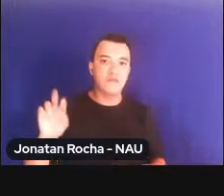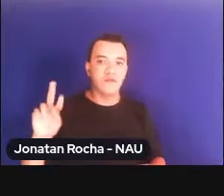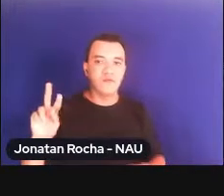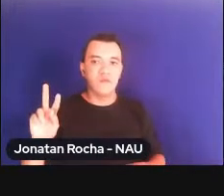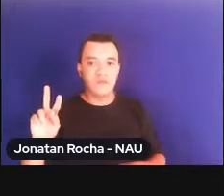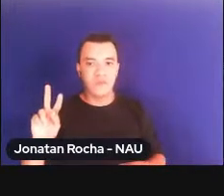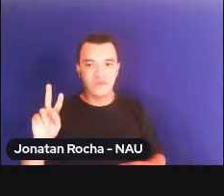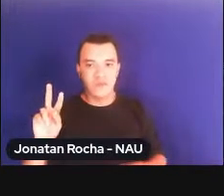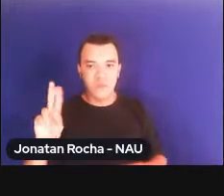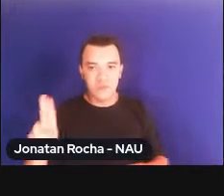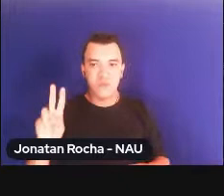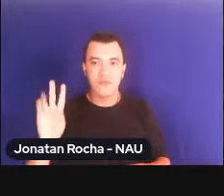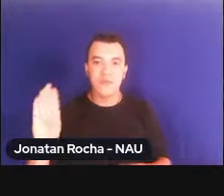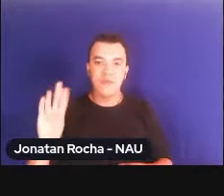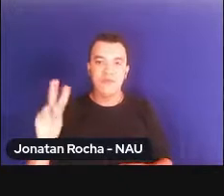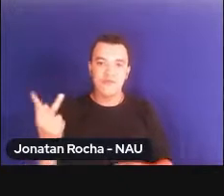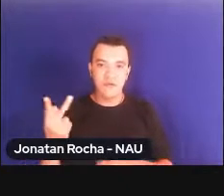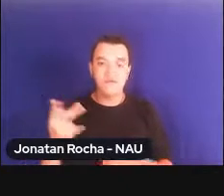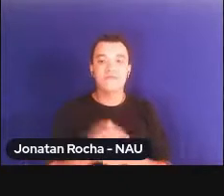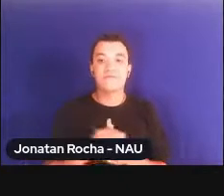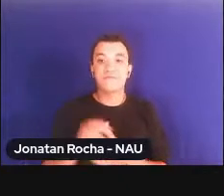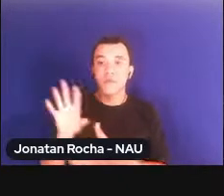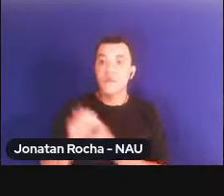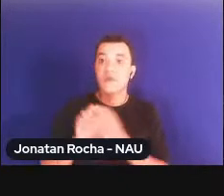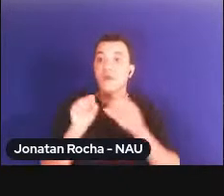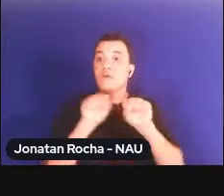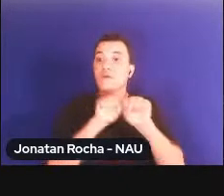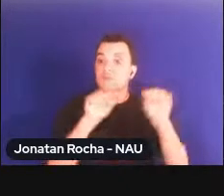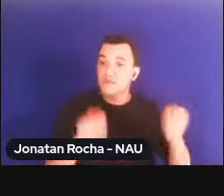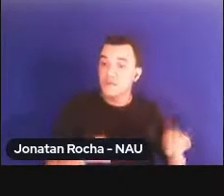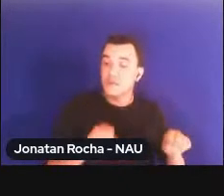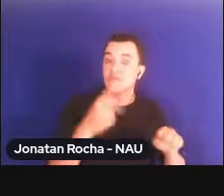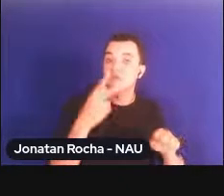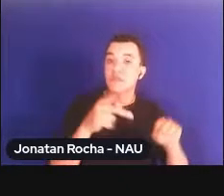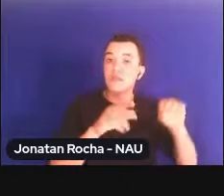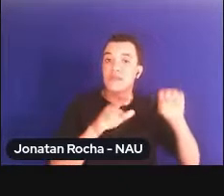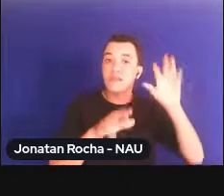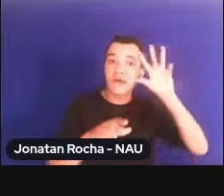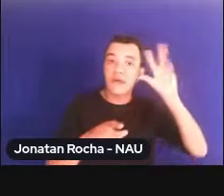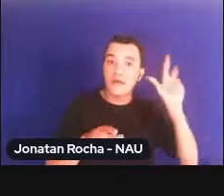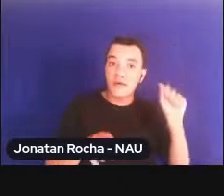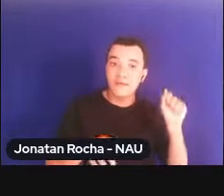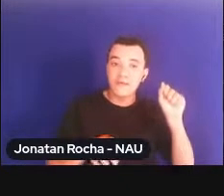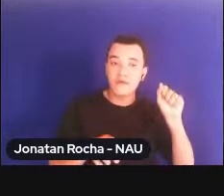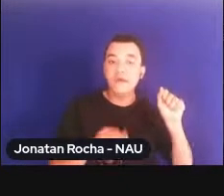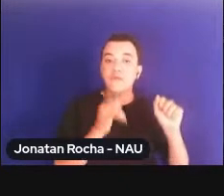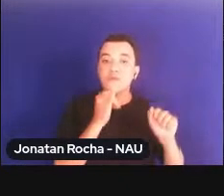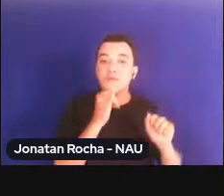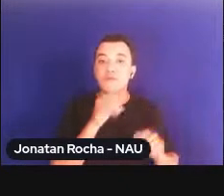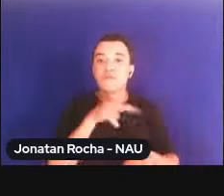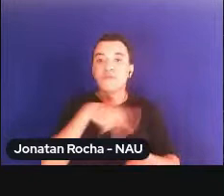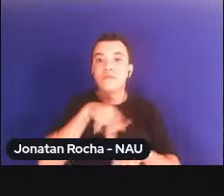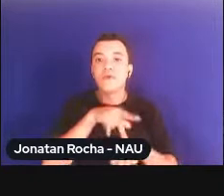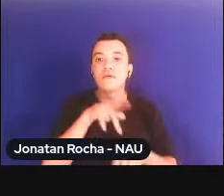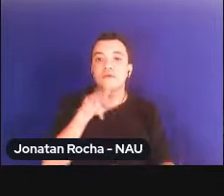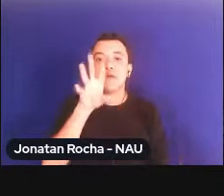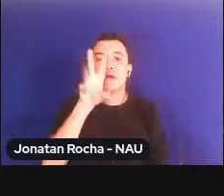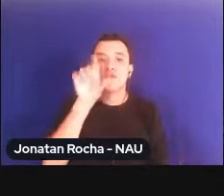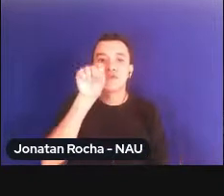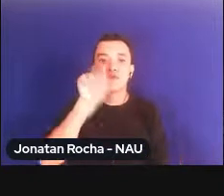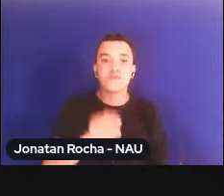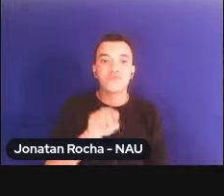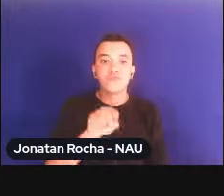direitos humanos, ao lado do sistema regional africano, e nesse contexto que a África do Sul é também esquematizada